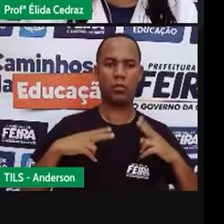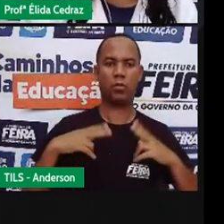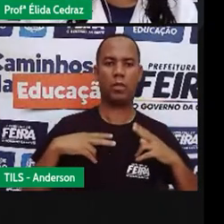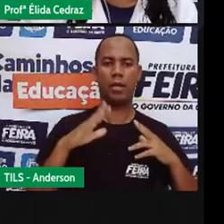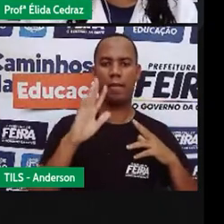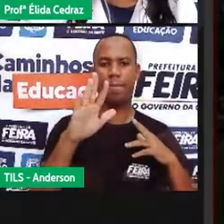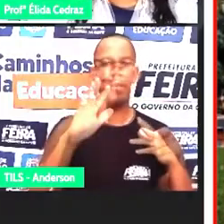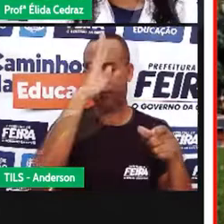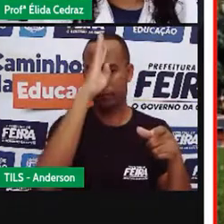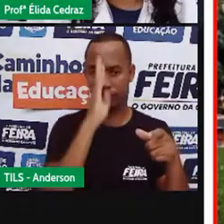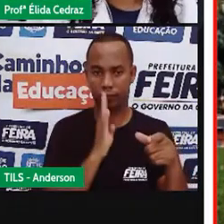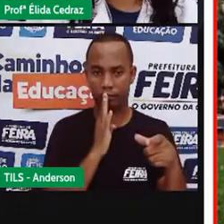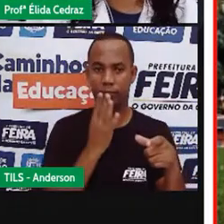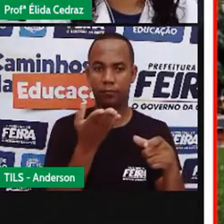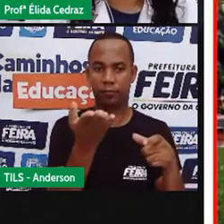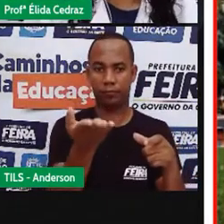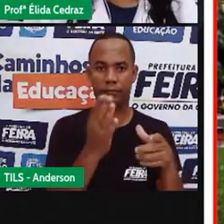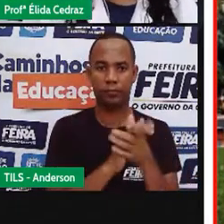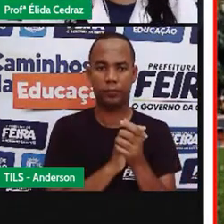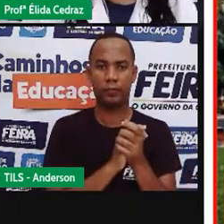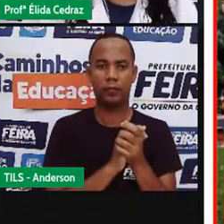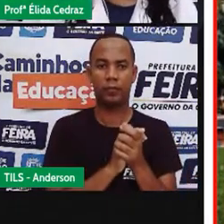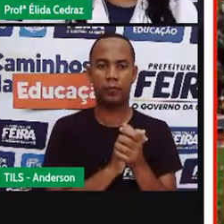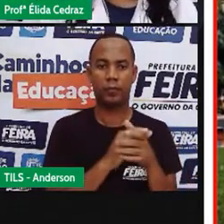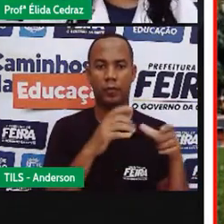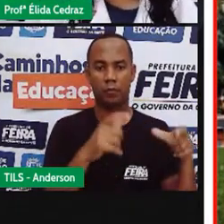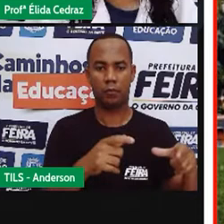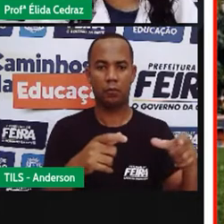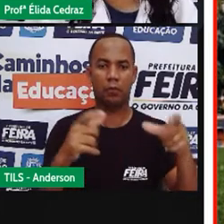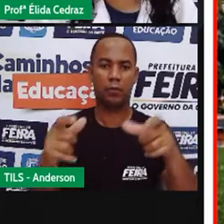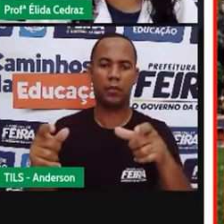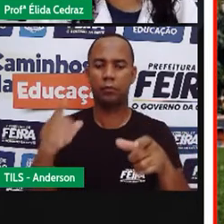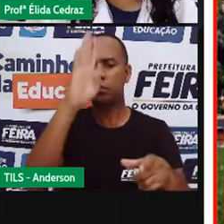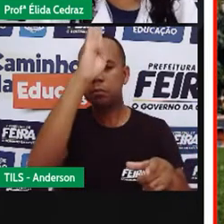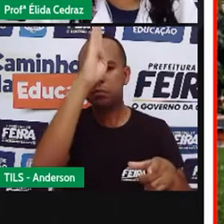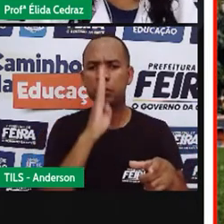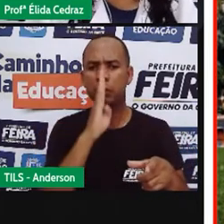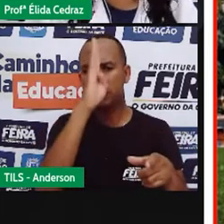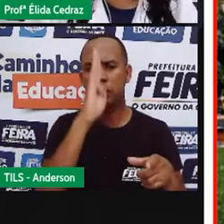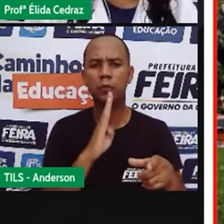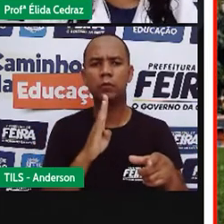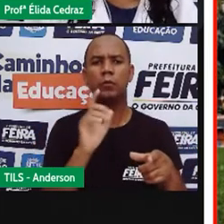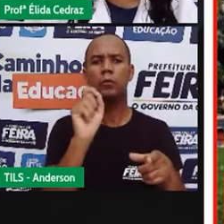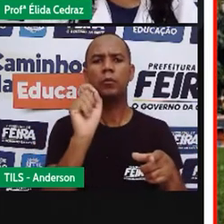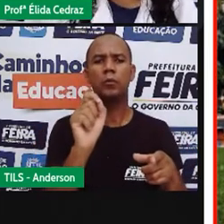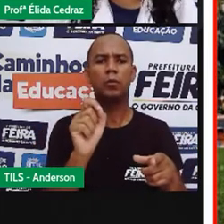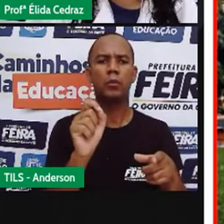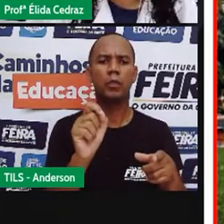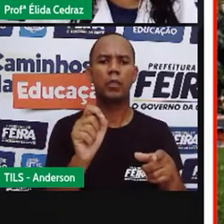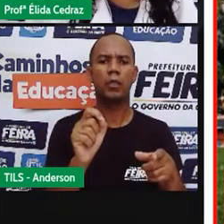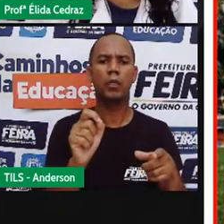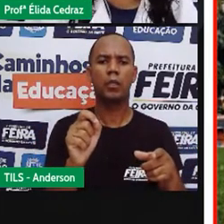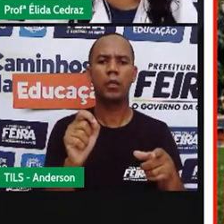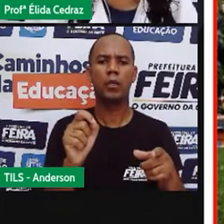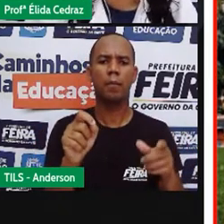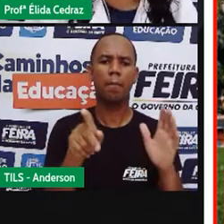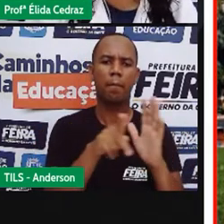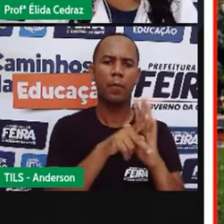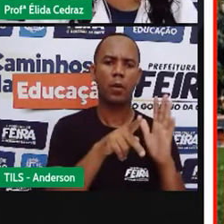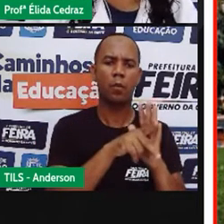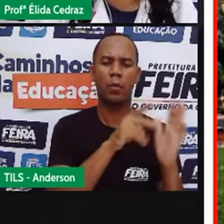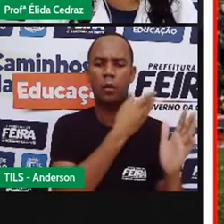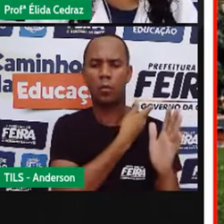públicos. Os espaços públicos que são administrados pelo governo.